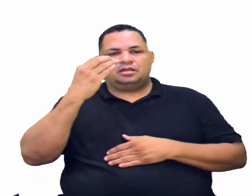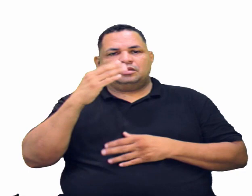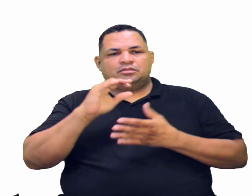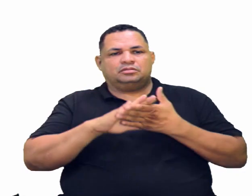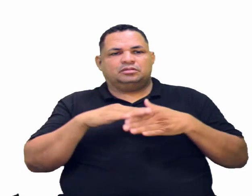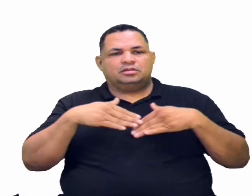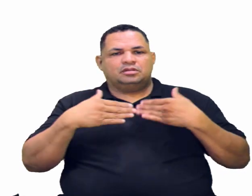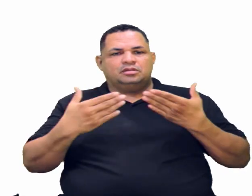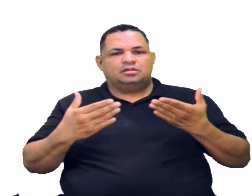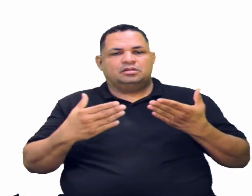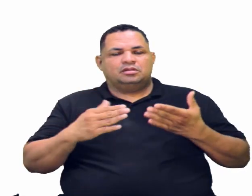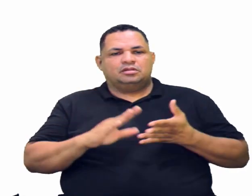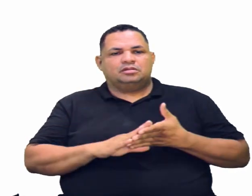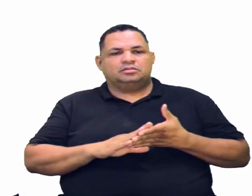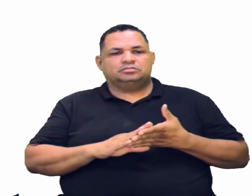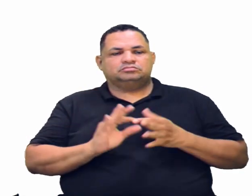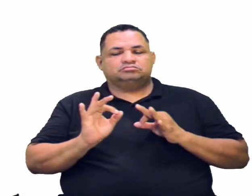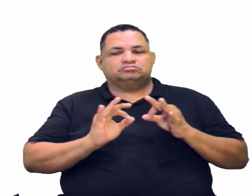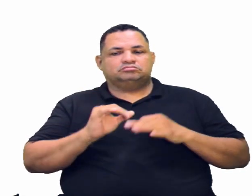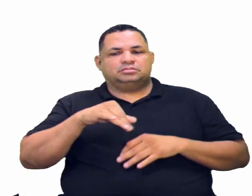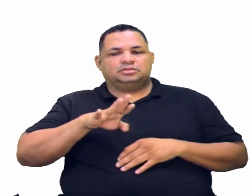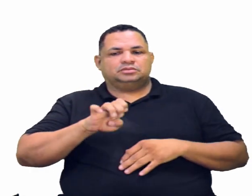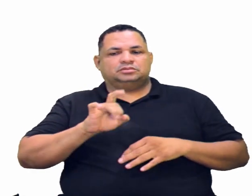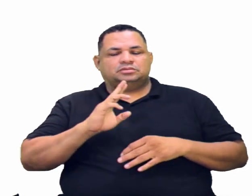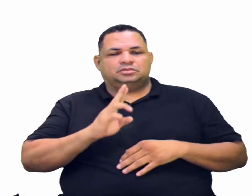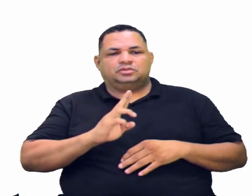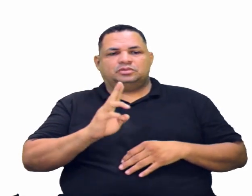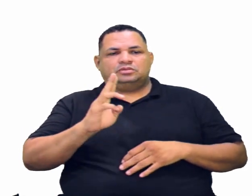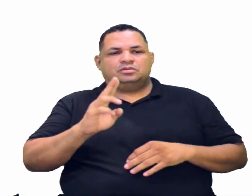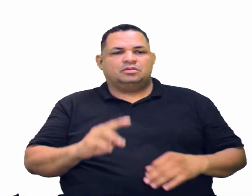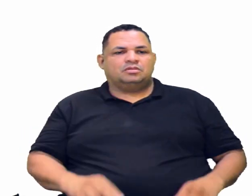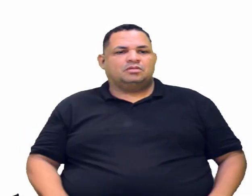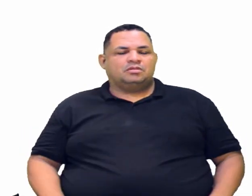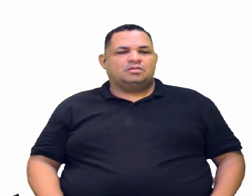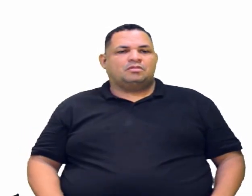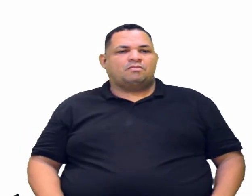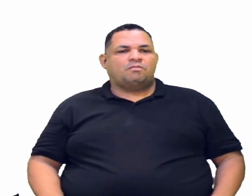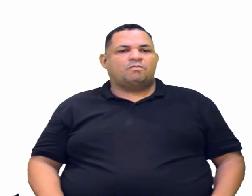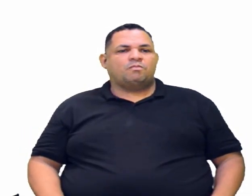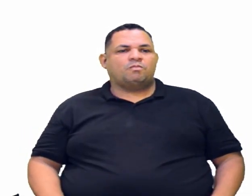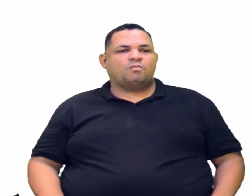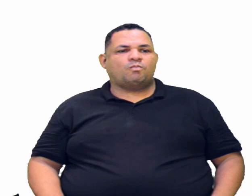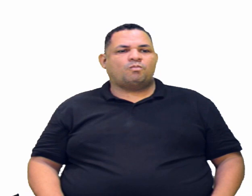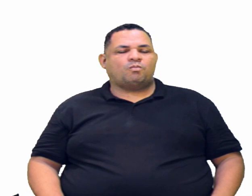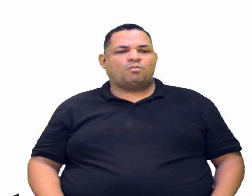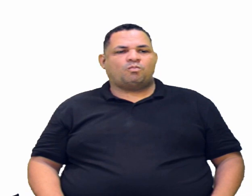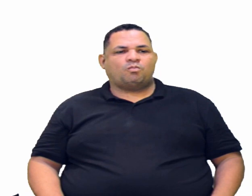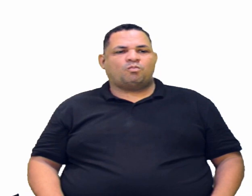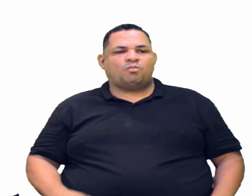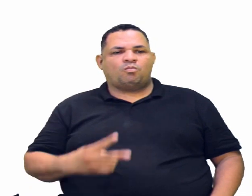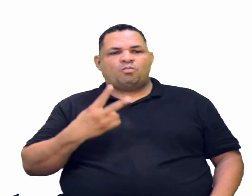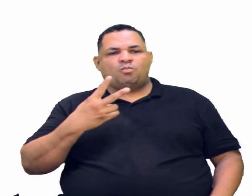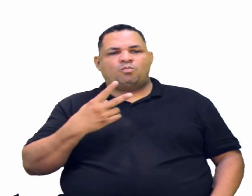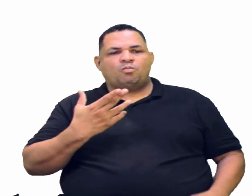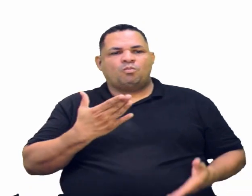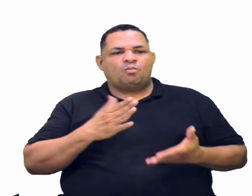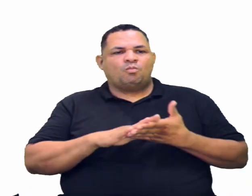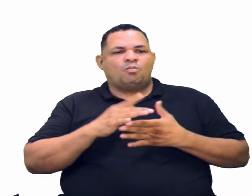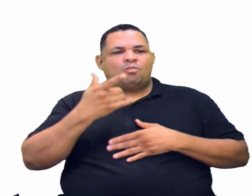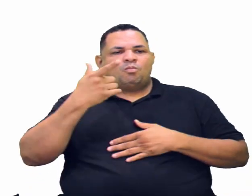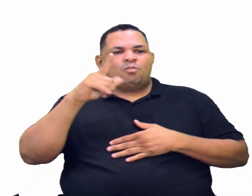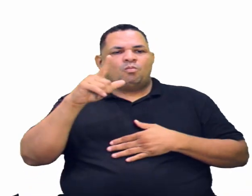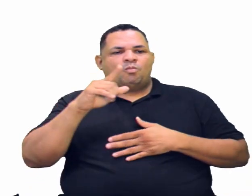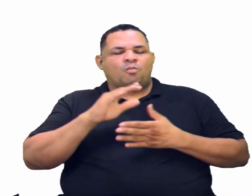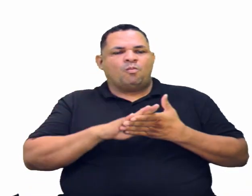o metil, é no carbono 3 que o metil vai continuar. Isso faz com que 2-metil esteja errado em todas as outras